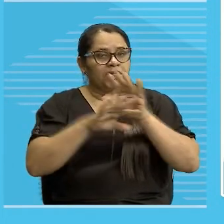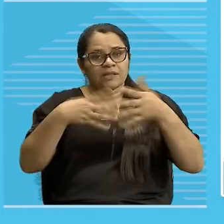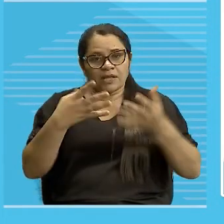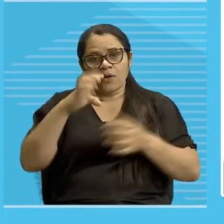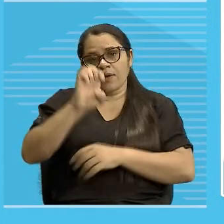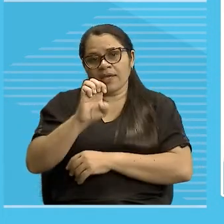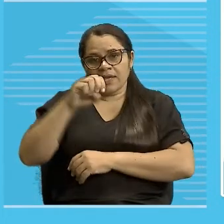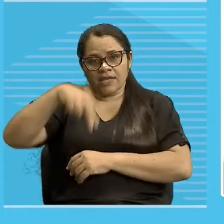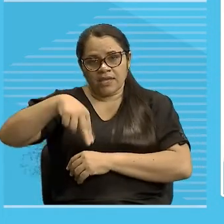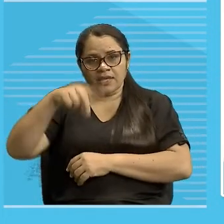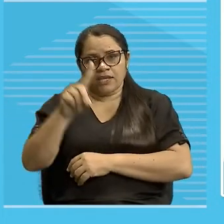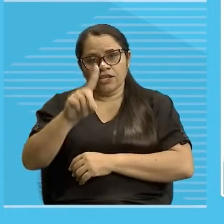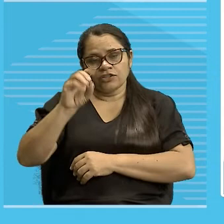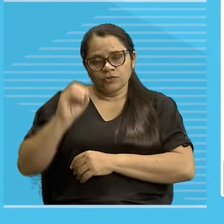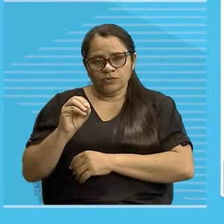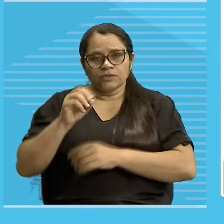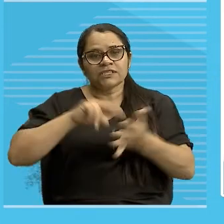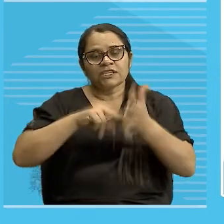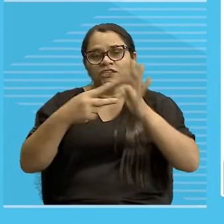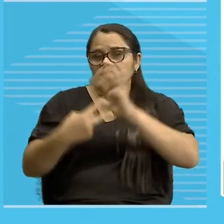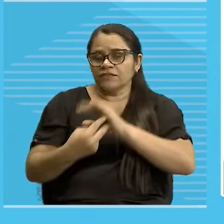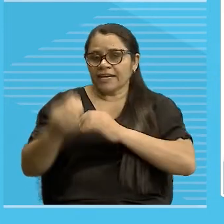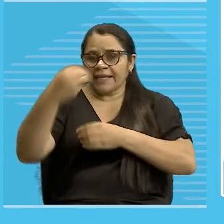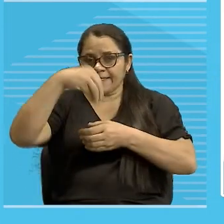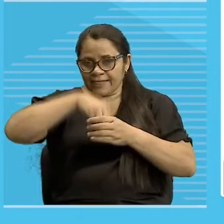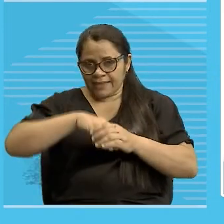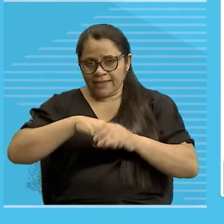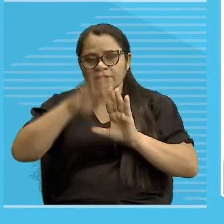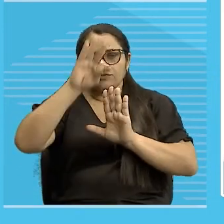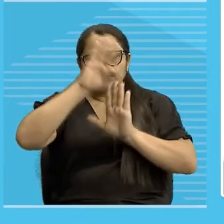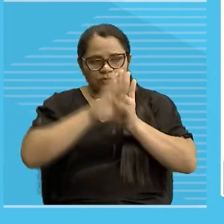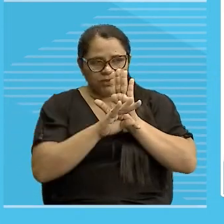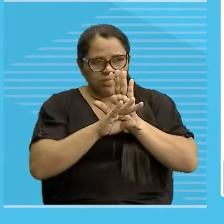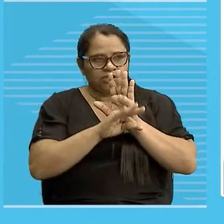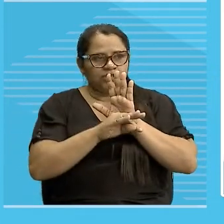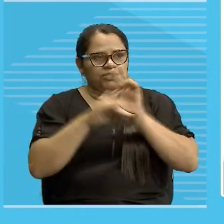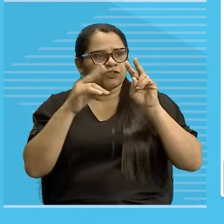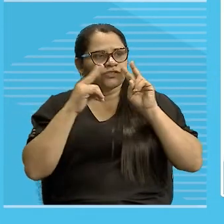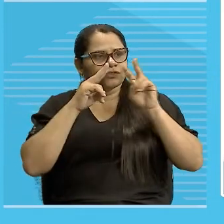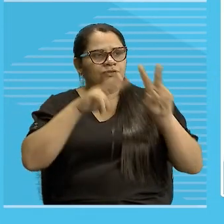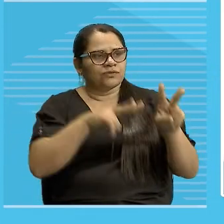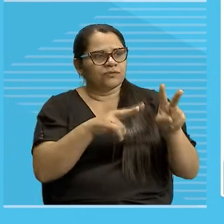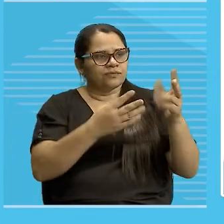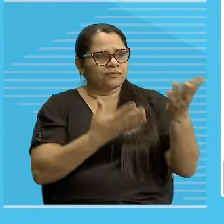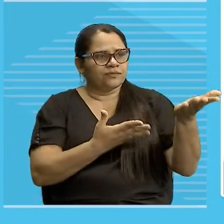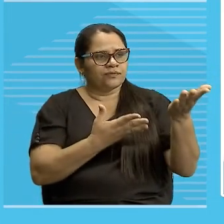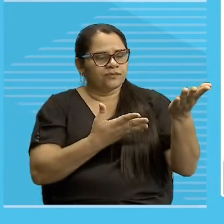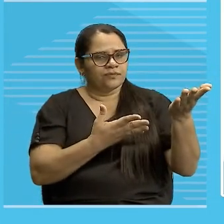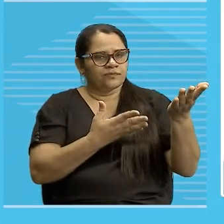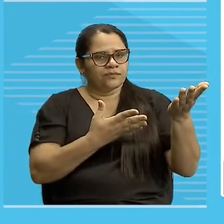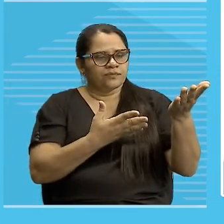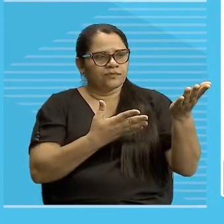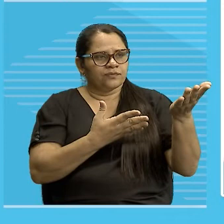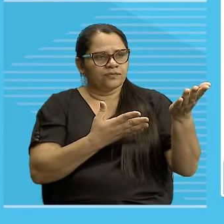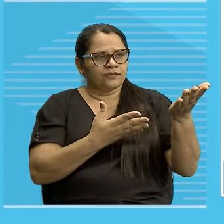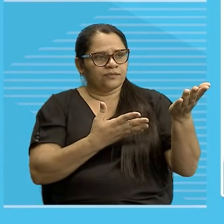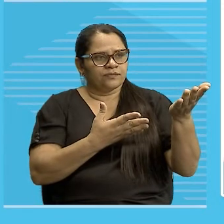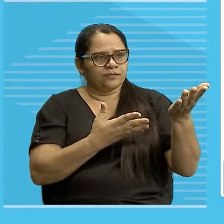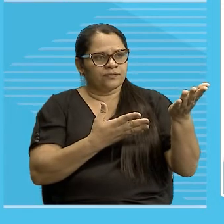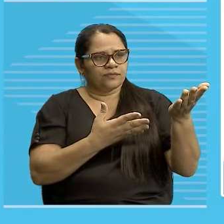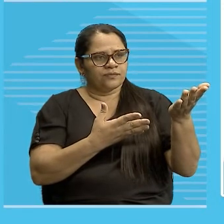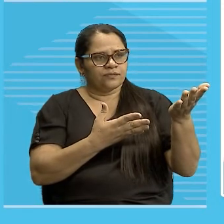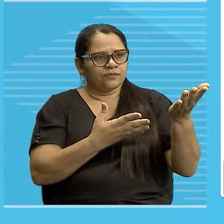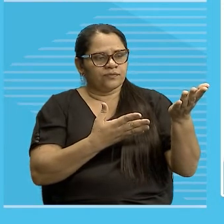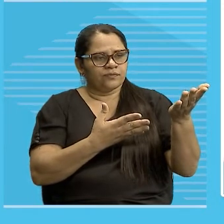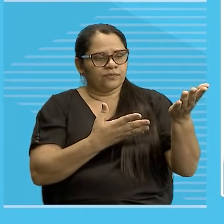dentro, gente, olha a diquinha, deixar aqui já marcada nos nossos slides, dentro do texto ou textual,